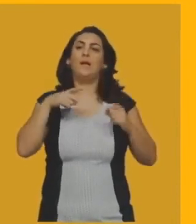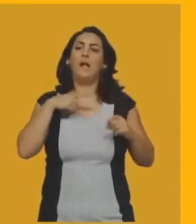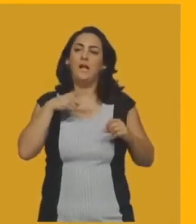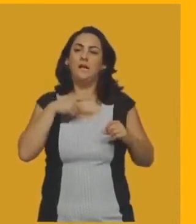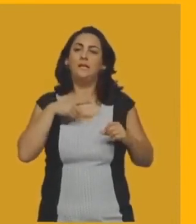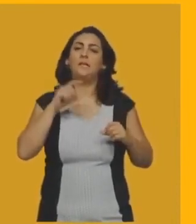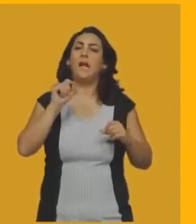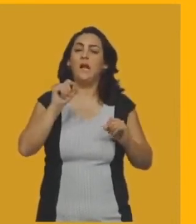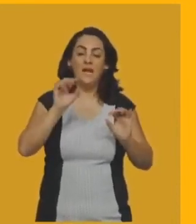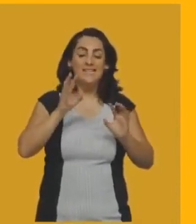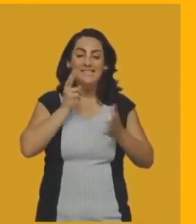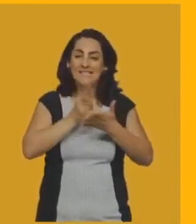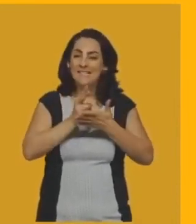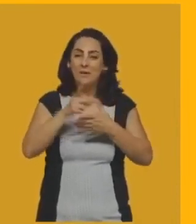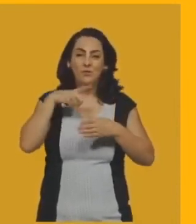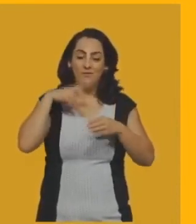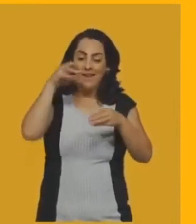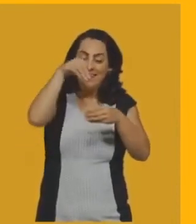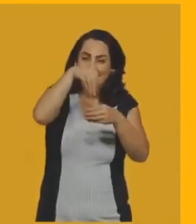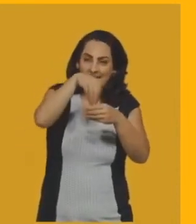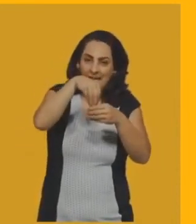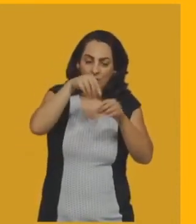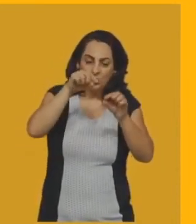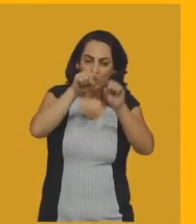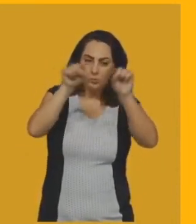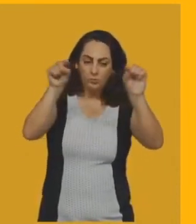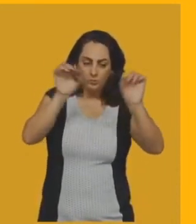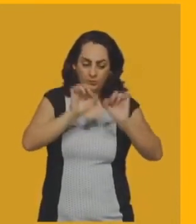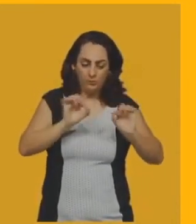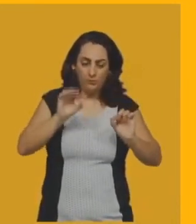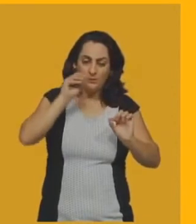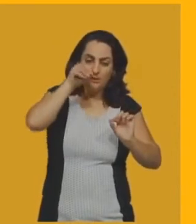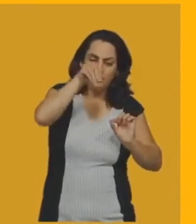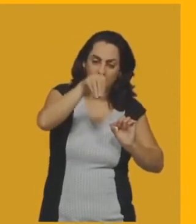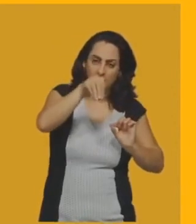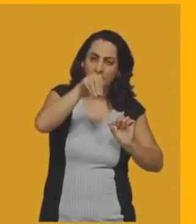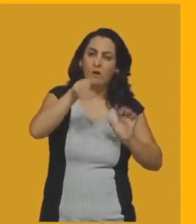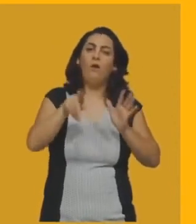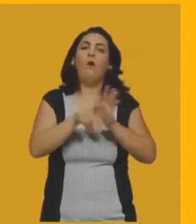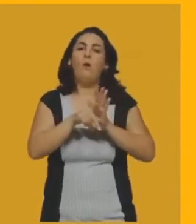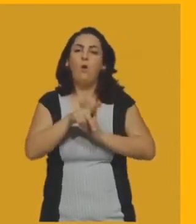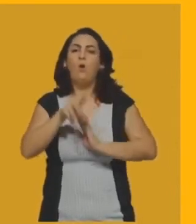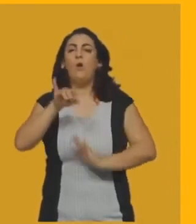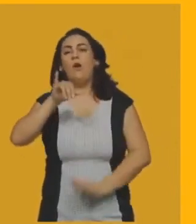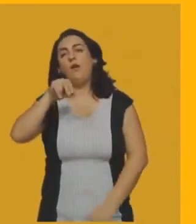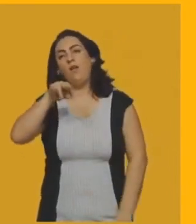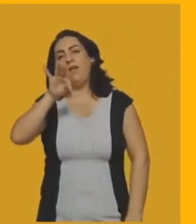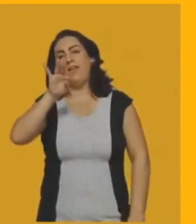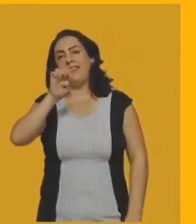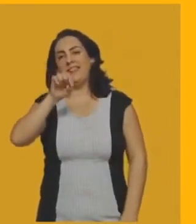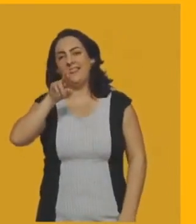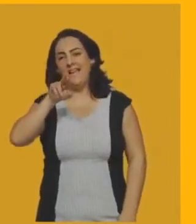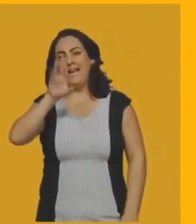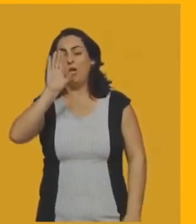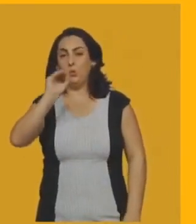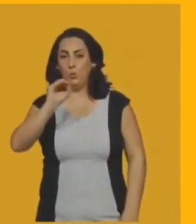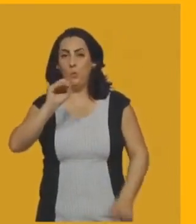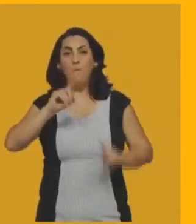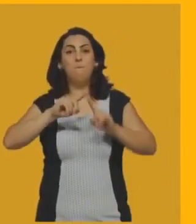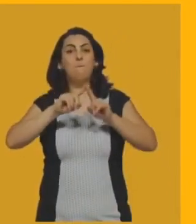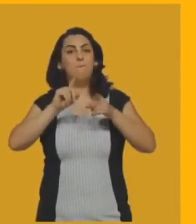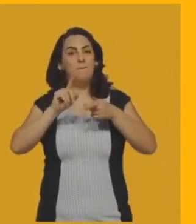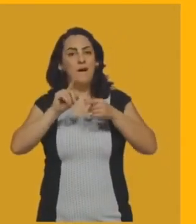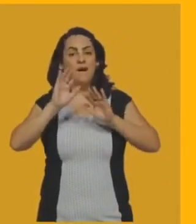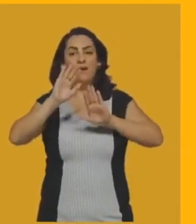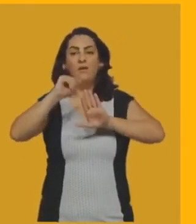chamada essa reta, Então, tem esse ponto e esse ponto aqui. Qualquer ângulo formado aqui dentro é chamado